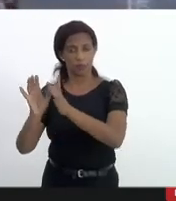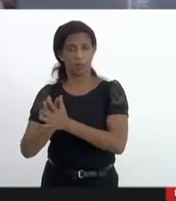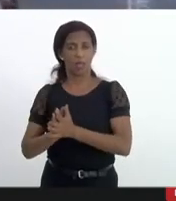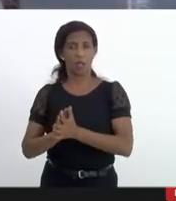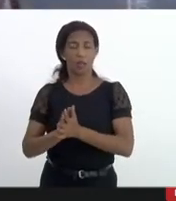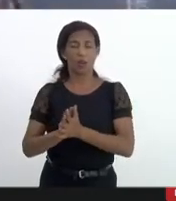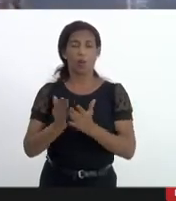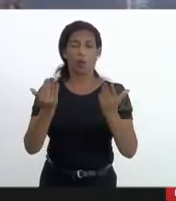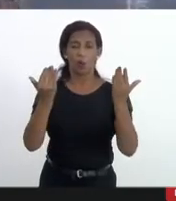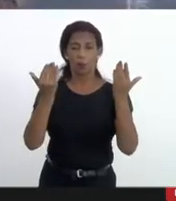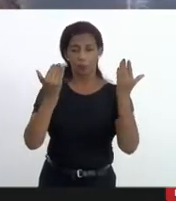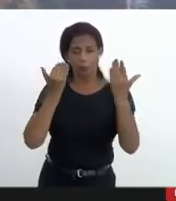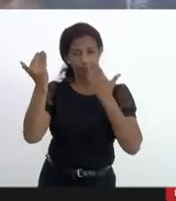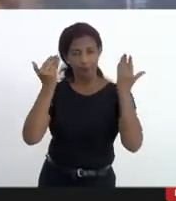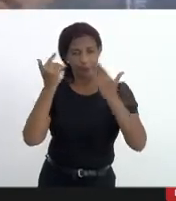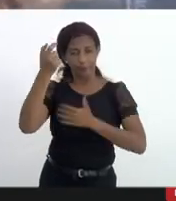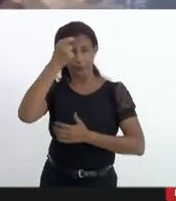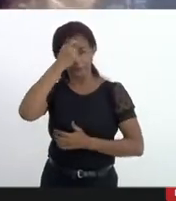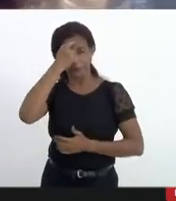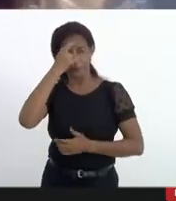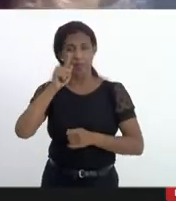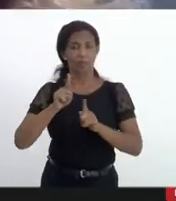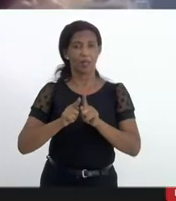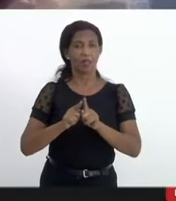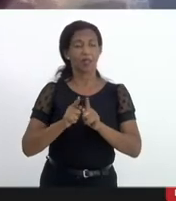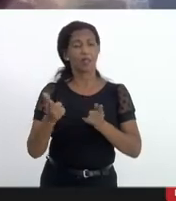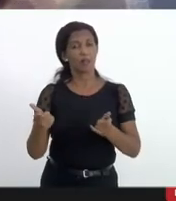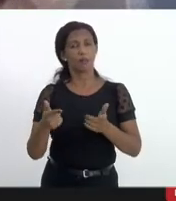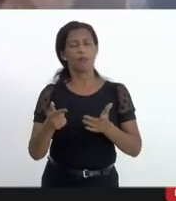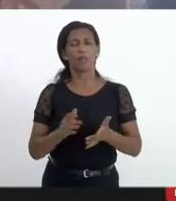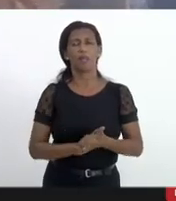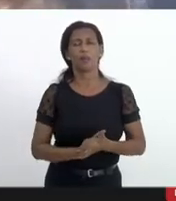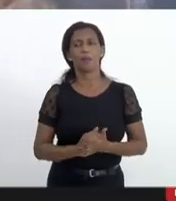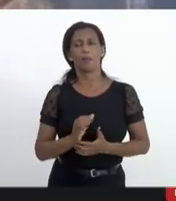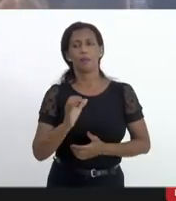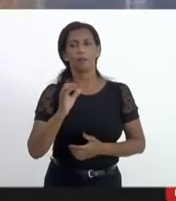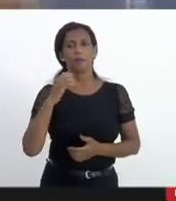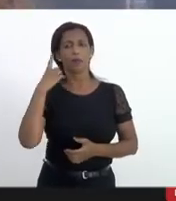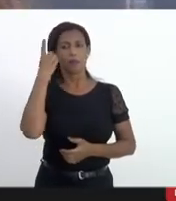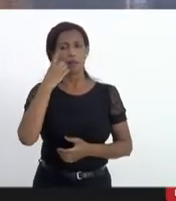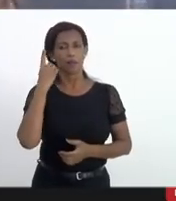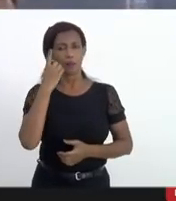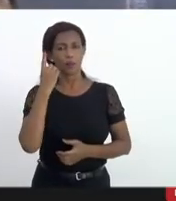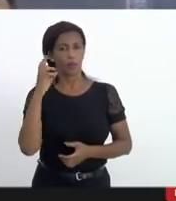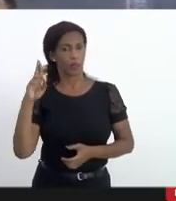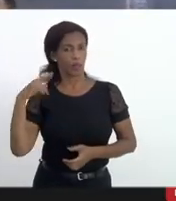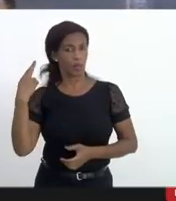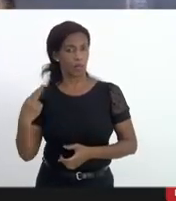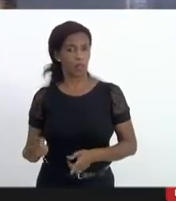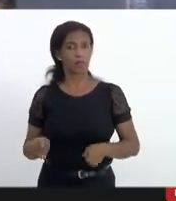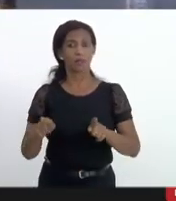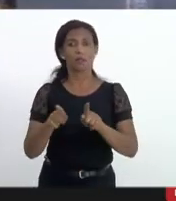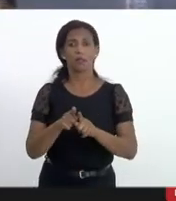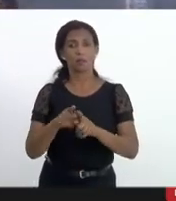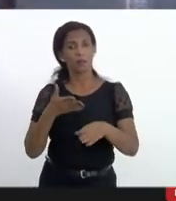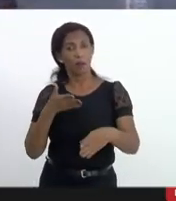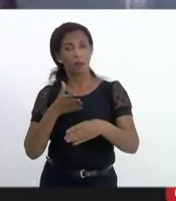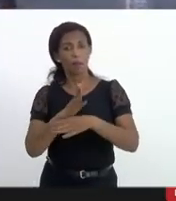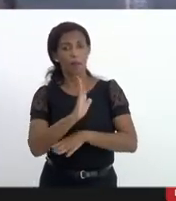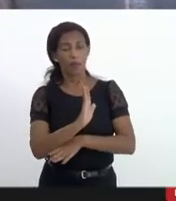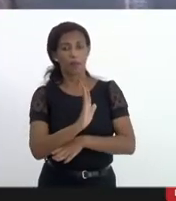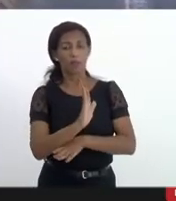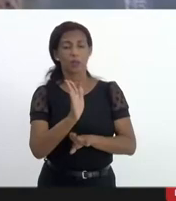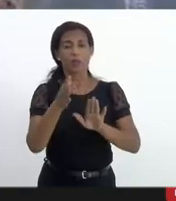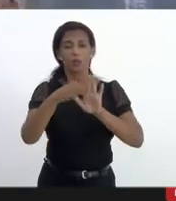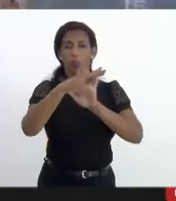psicossocial e mais adiante aqui na condução pela deputada Renata Souza houve inclusive a aprovação de